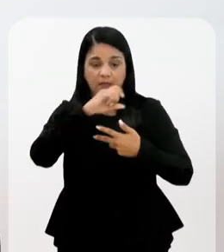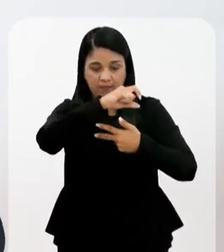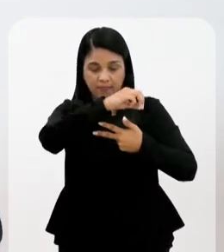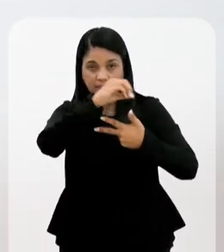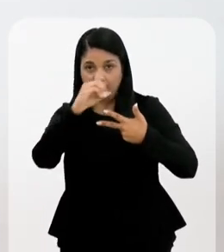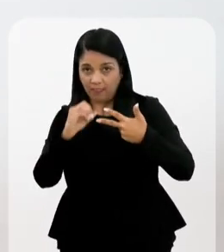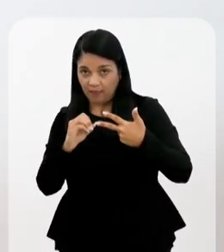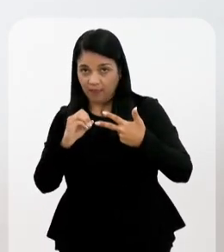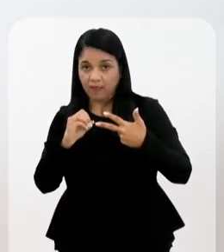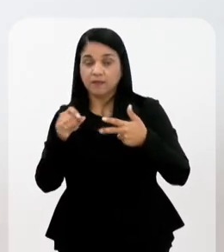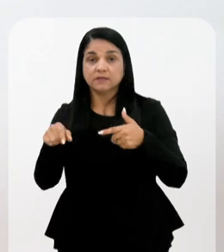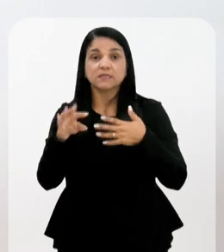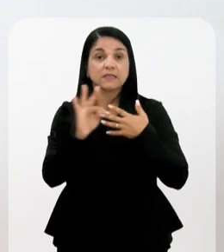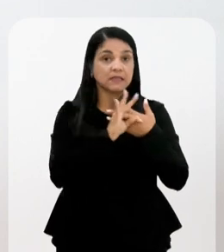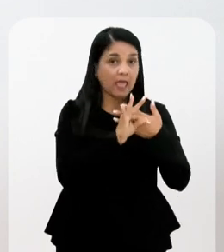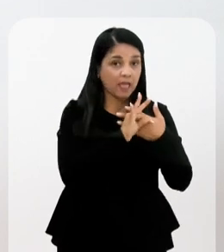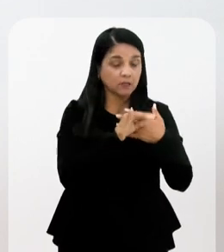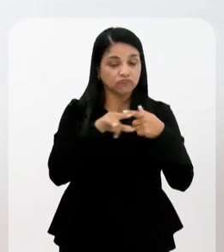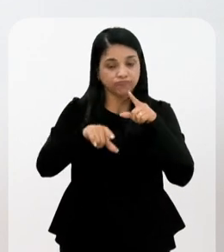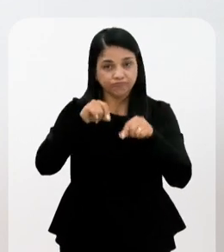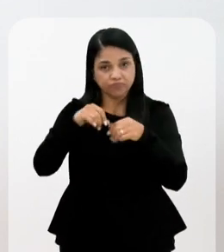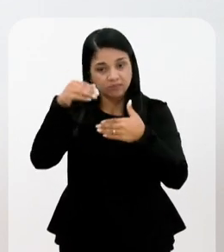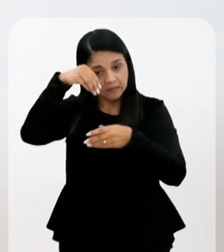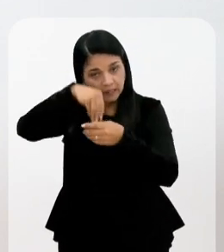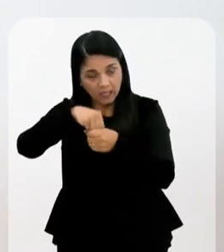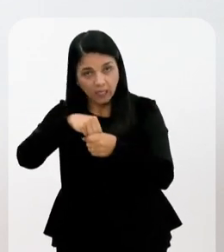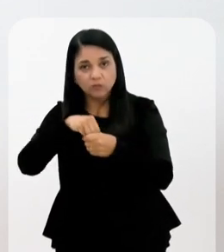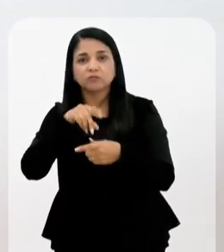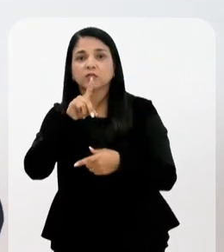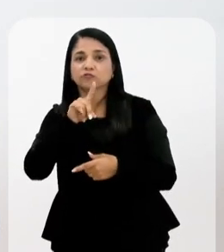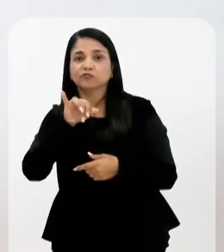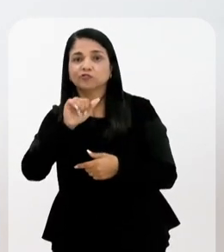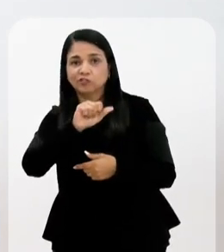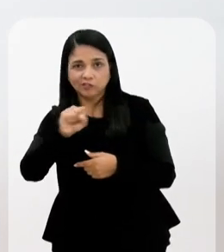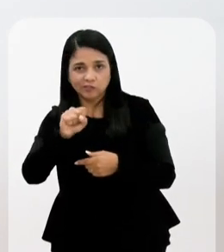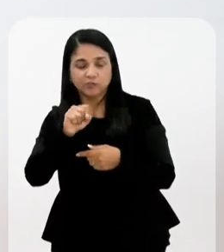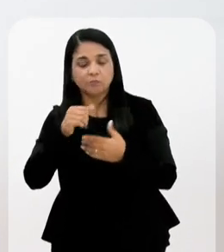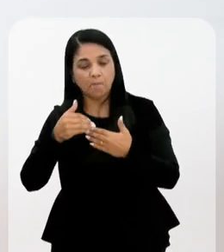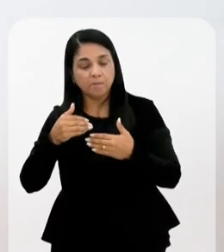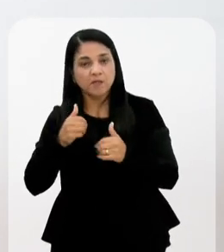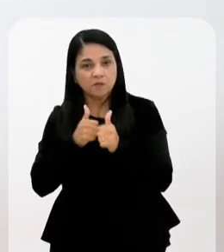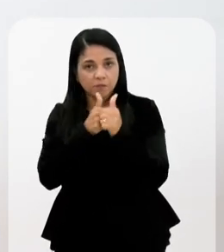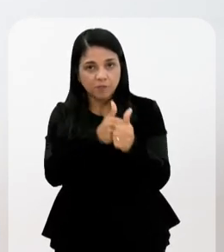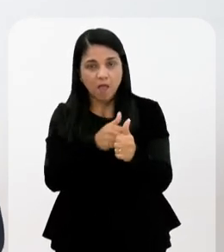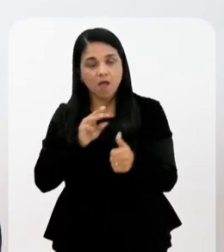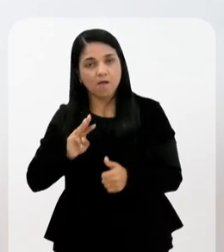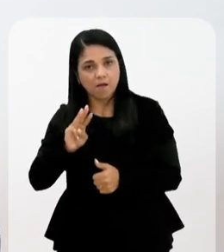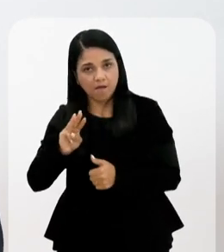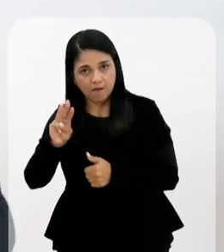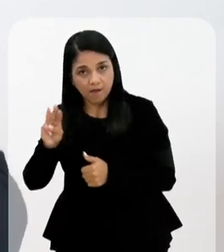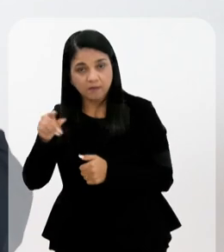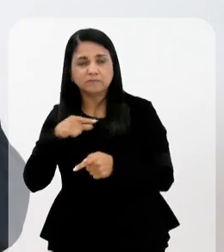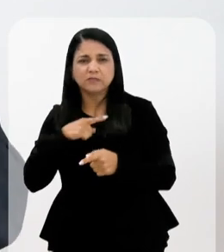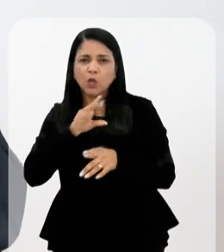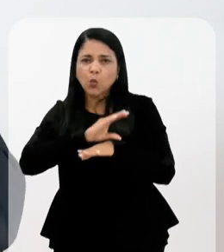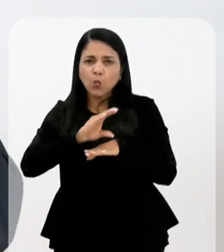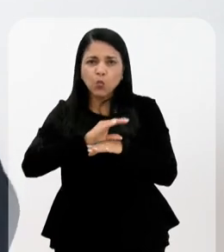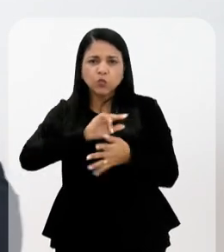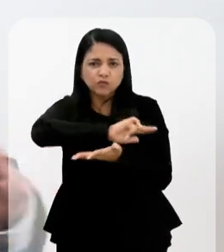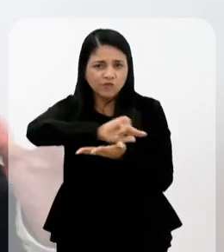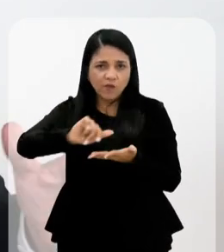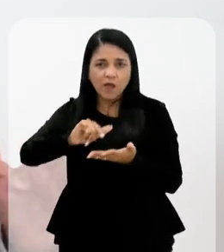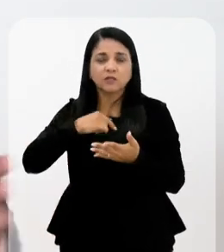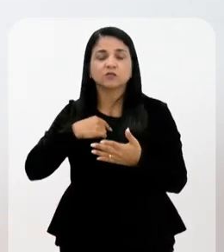Enem. Se for no ensino técnico, é via um processo seletivo interno. Tem as datas lá no nosso site, só acompanhar. Mas tem